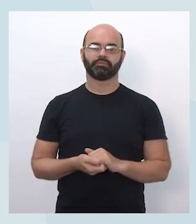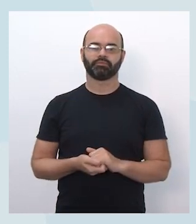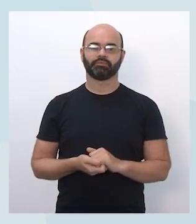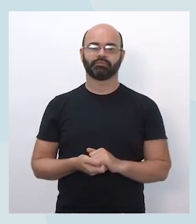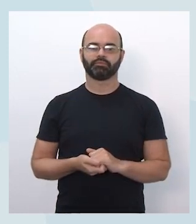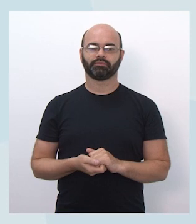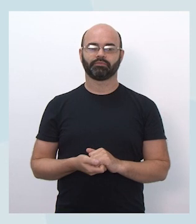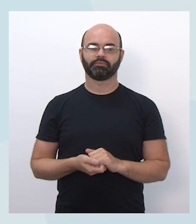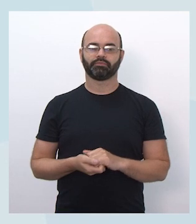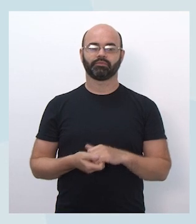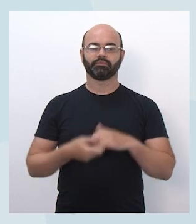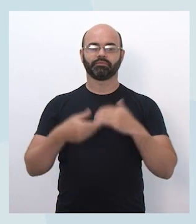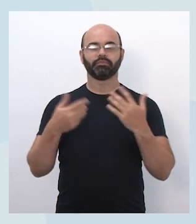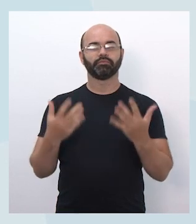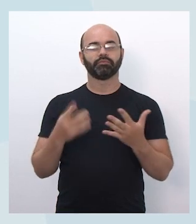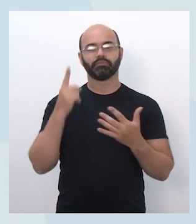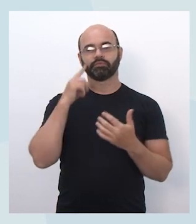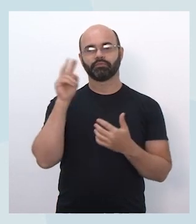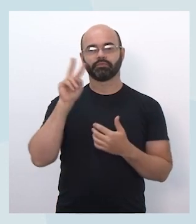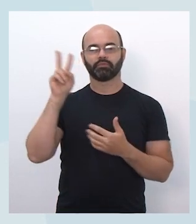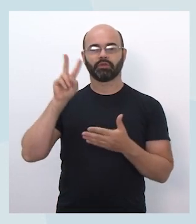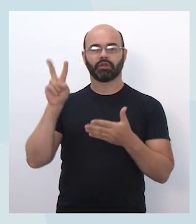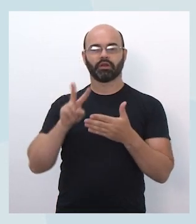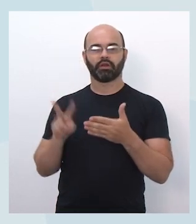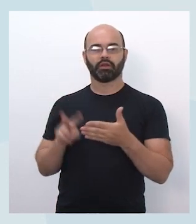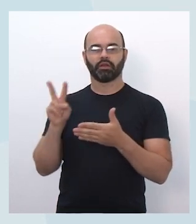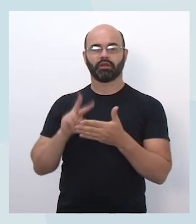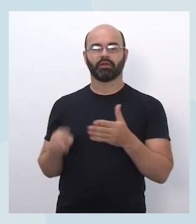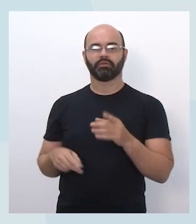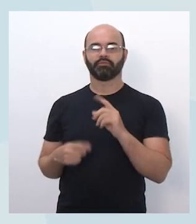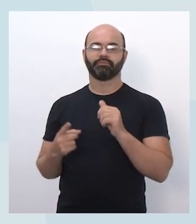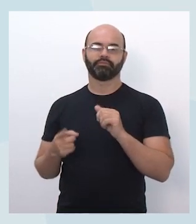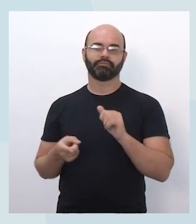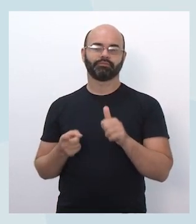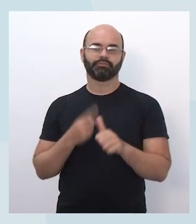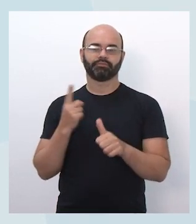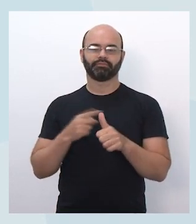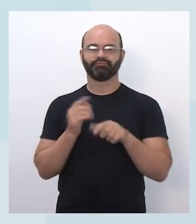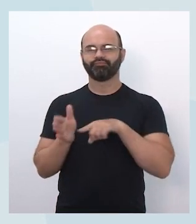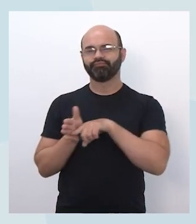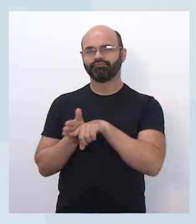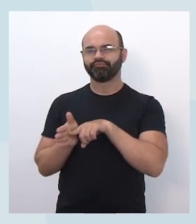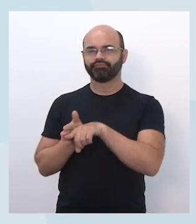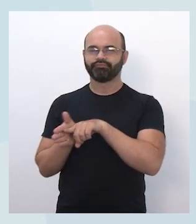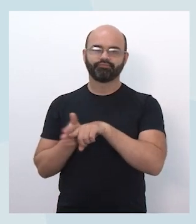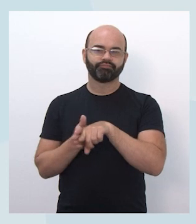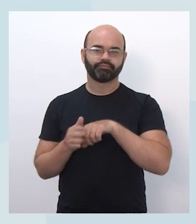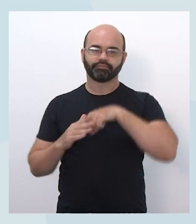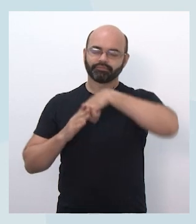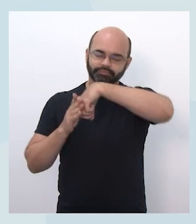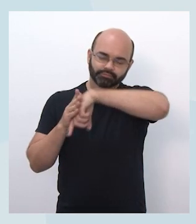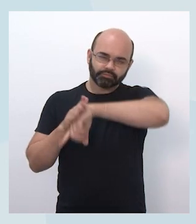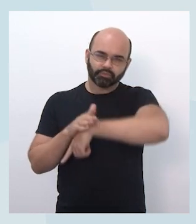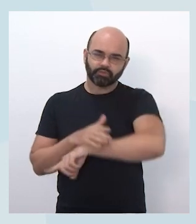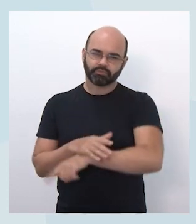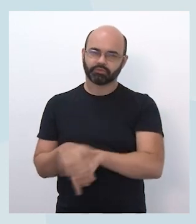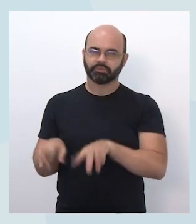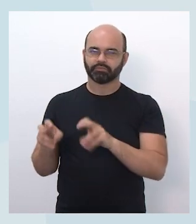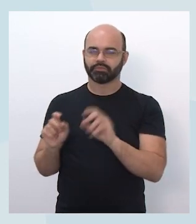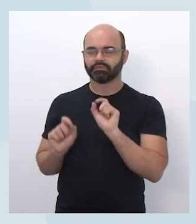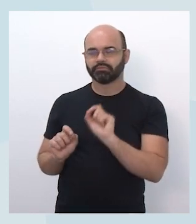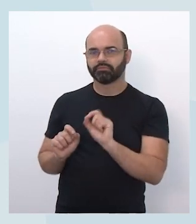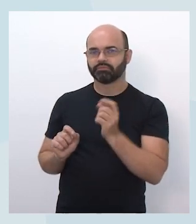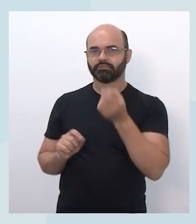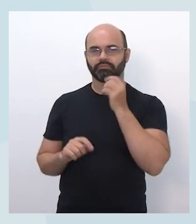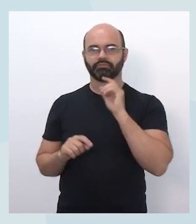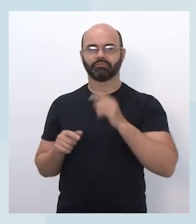missões e os roteiros, primeiro começa com atividades que propor investigação, aprofundamento do entendimento sobre